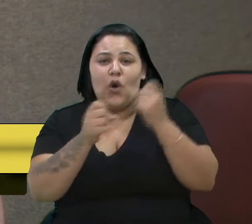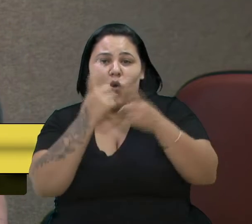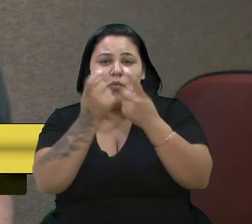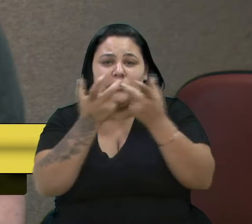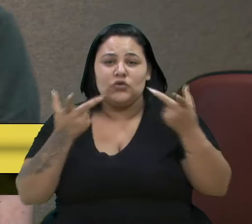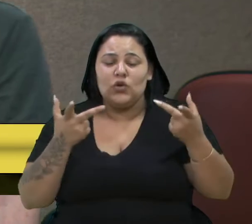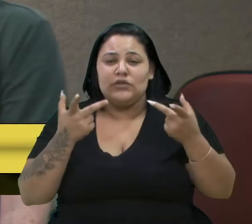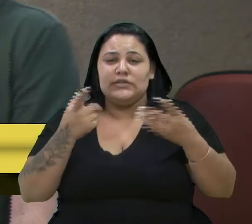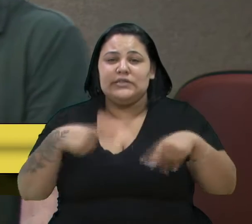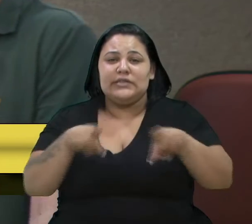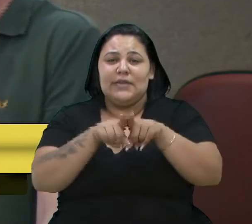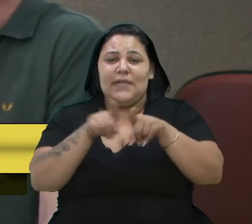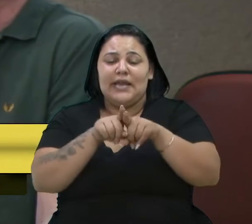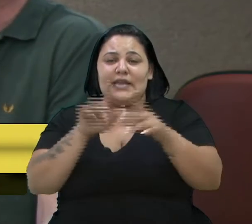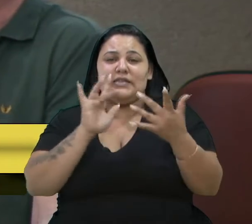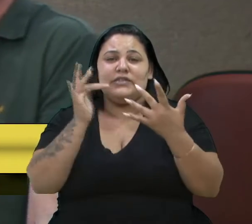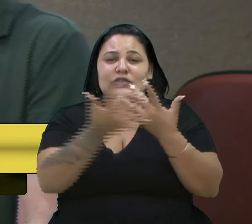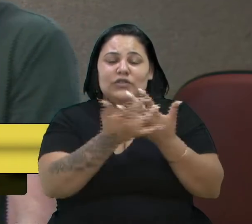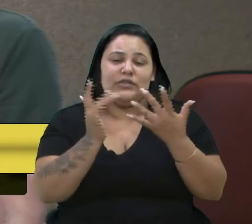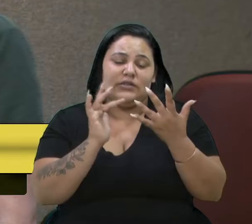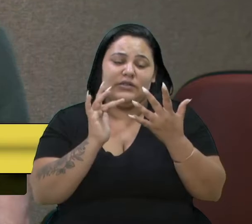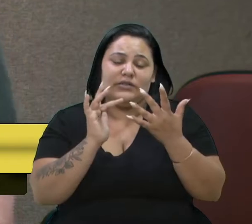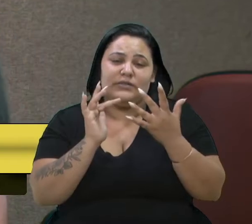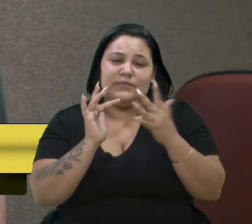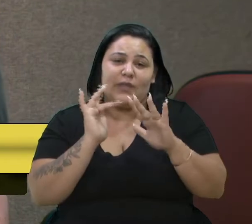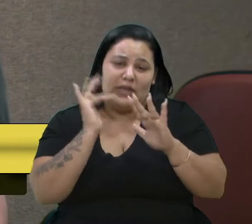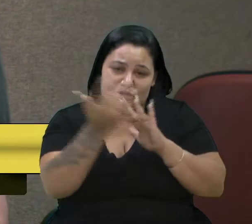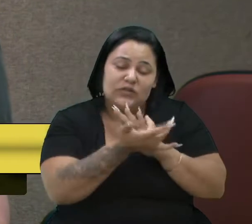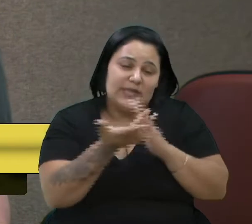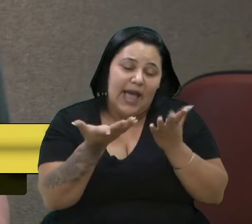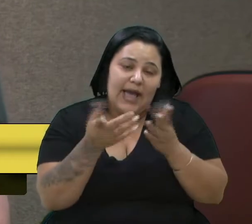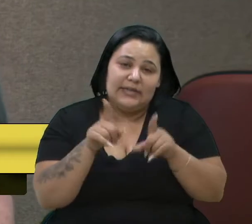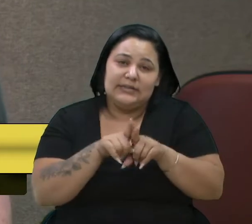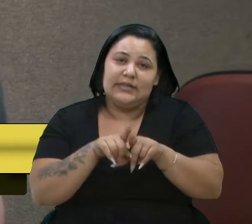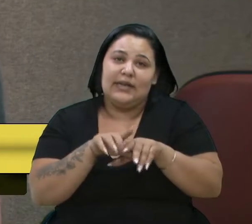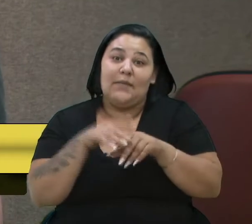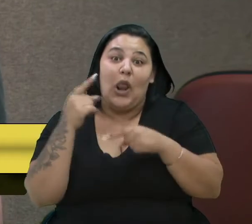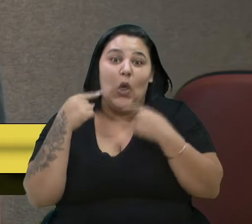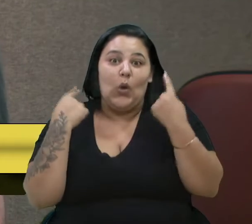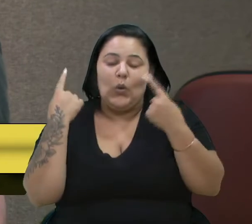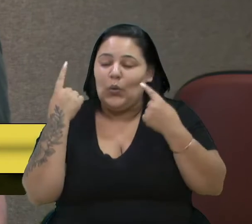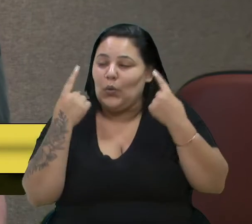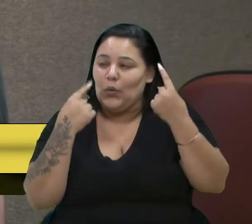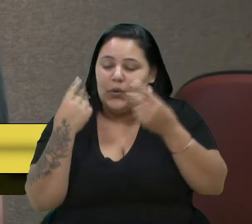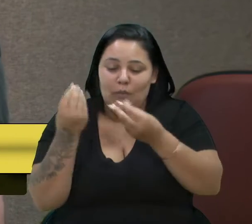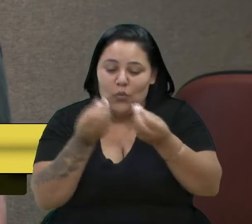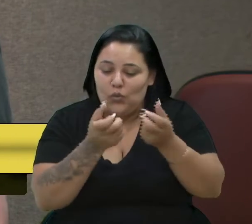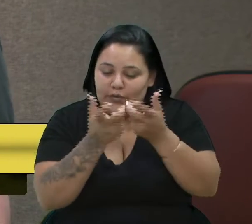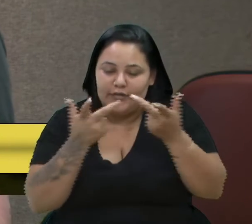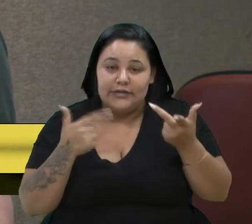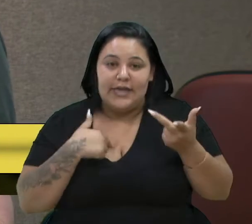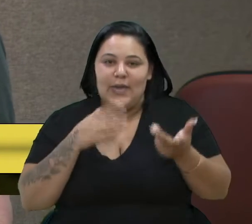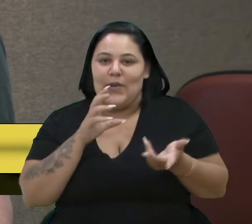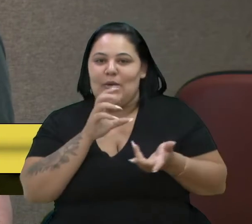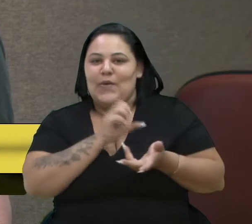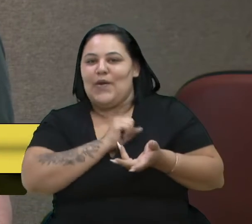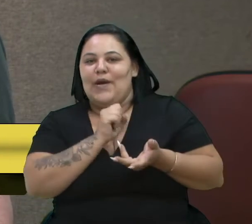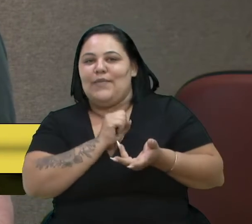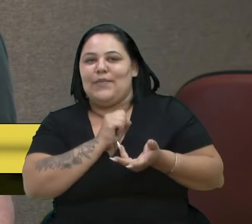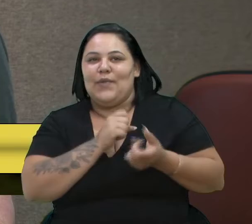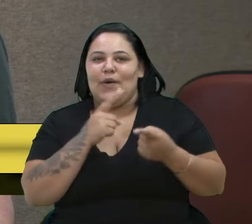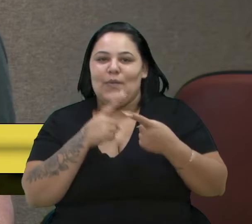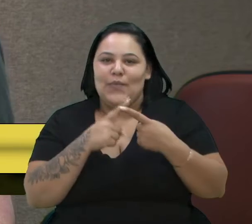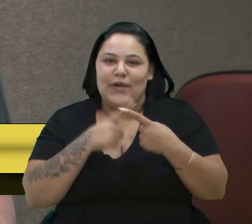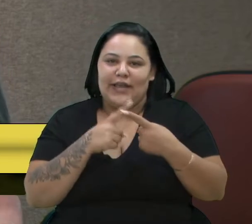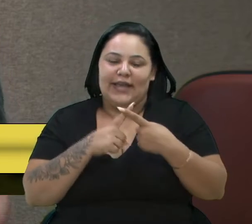redes sociais, o pessoal, quando não tem como atacar, na real, é uma loucura, né? Eu adoro, porque árvore que não dá fruta não leva